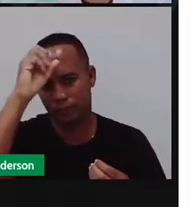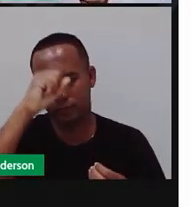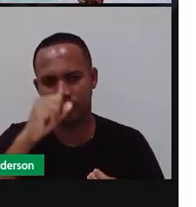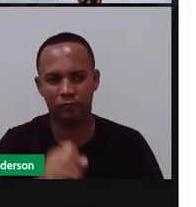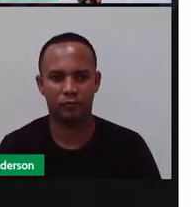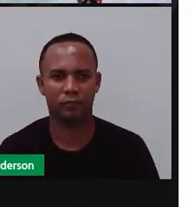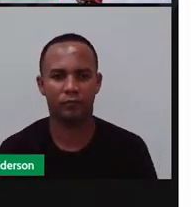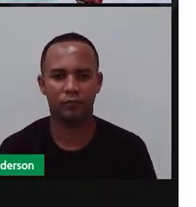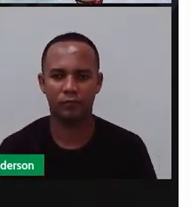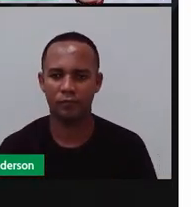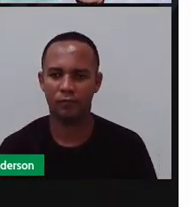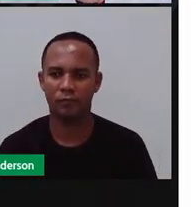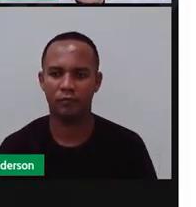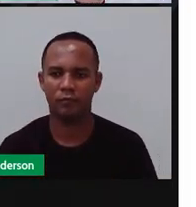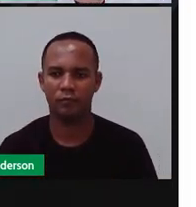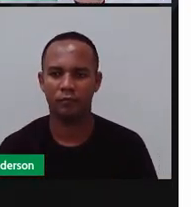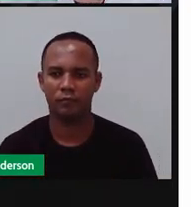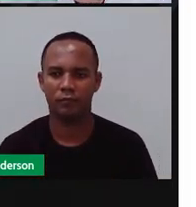Fiquem frios. Tá?